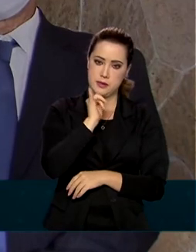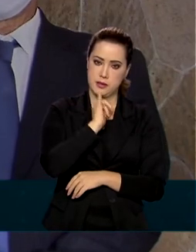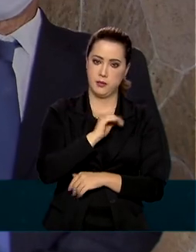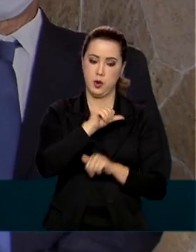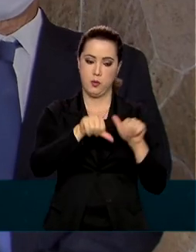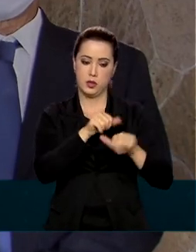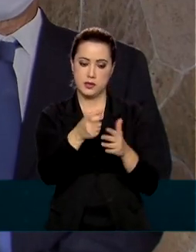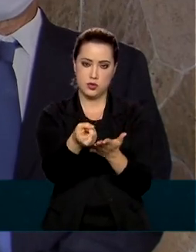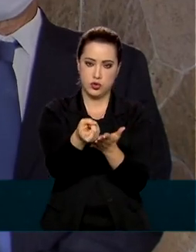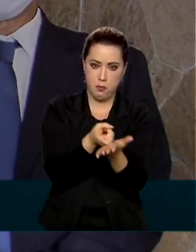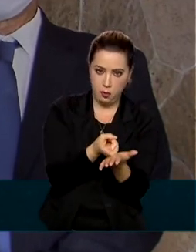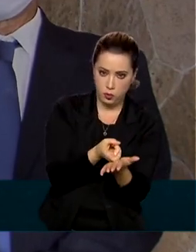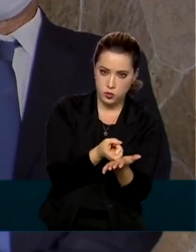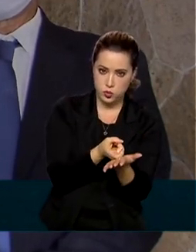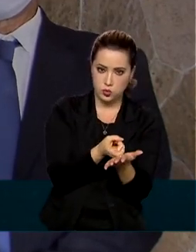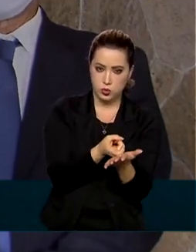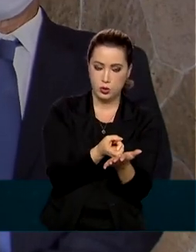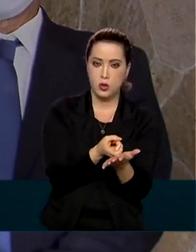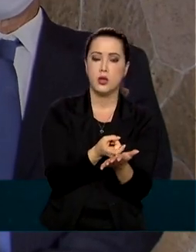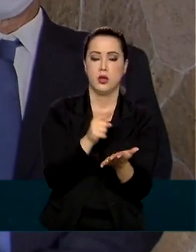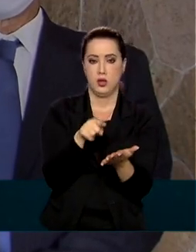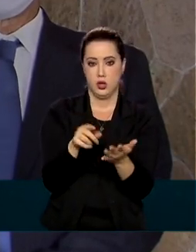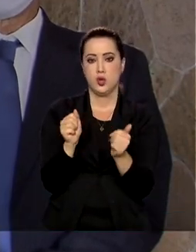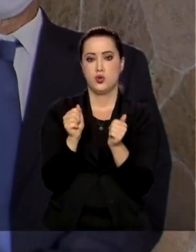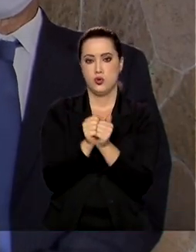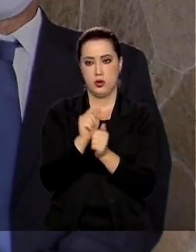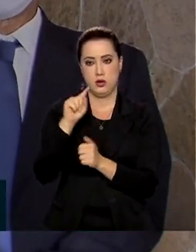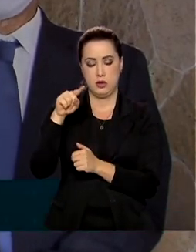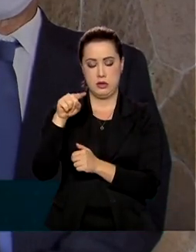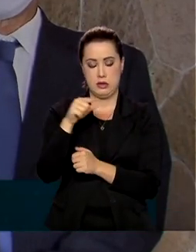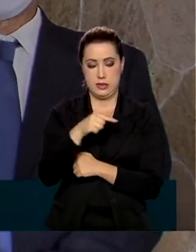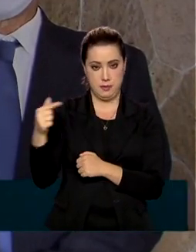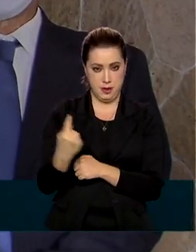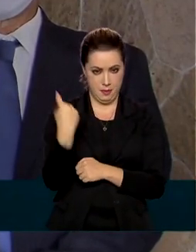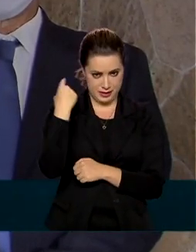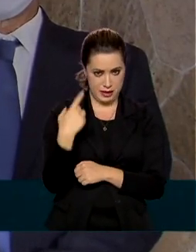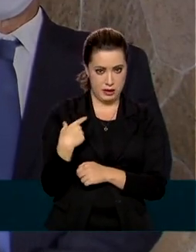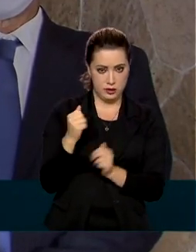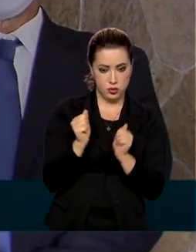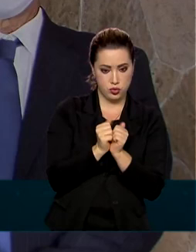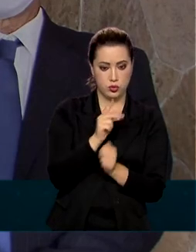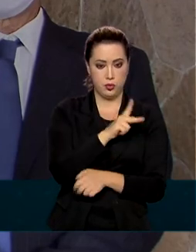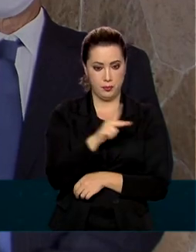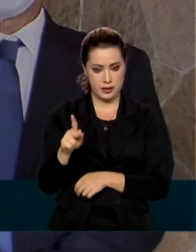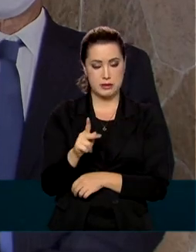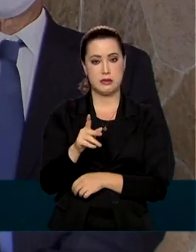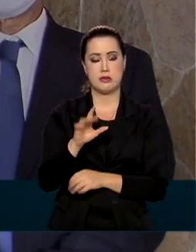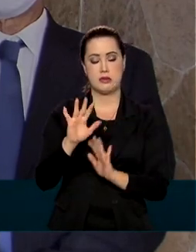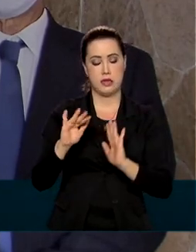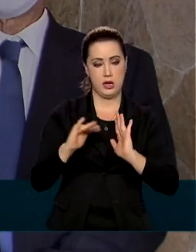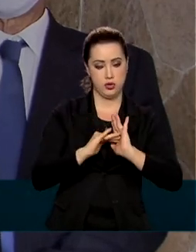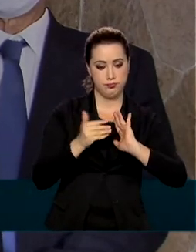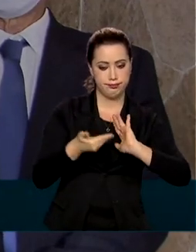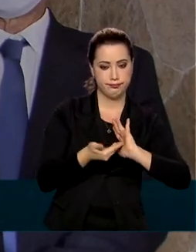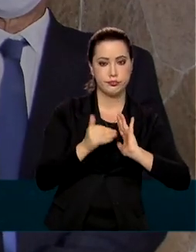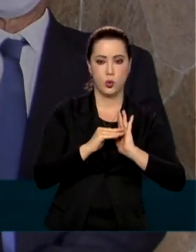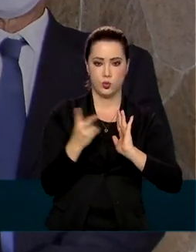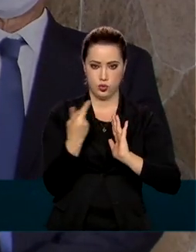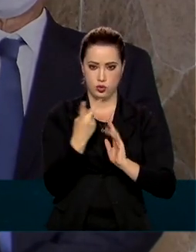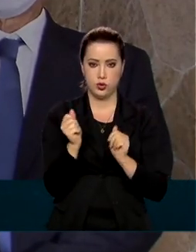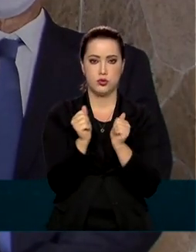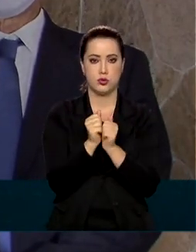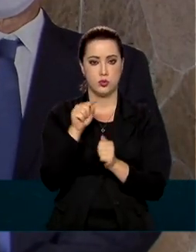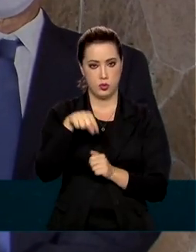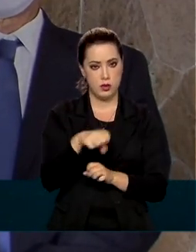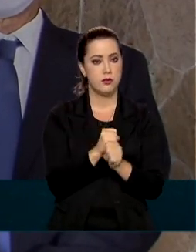tributária. Já na semana passada, eu e o presidente Artulira, fazendo uma programação de apreciação da reforma tributária no decorrer do ano de